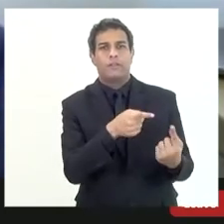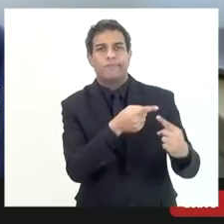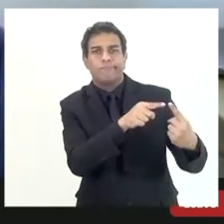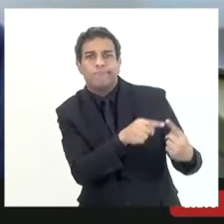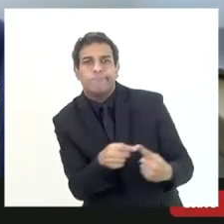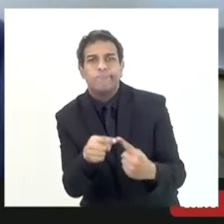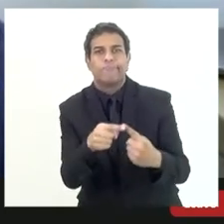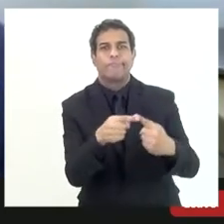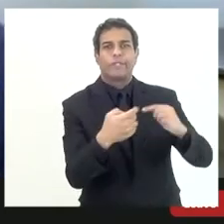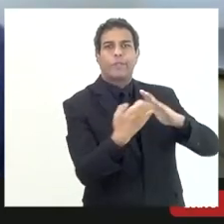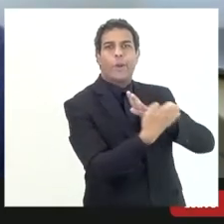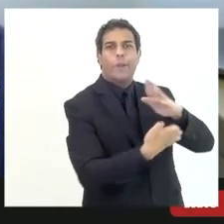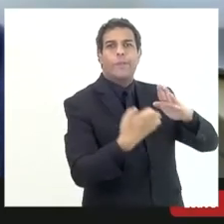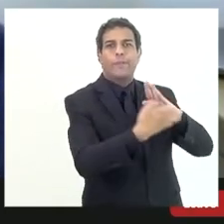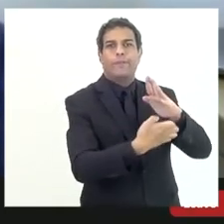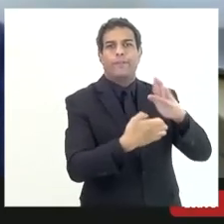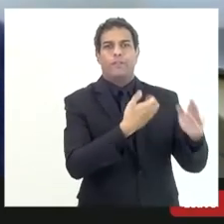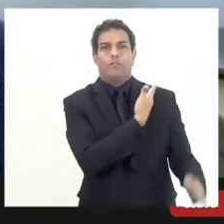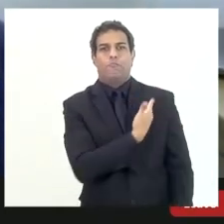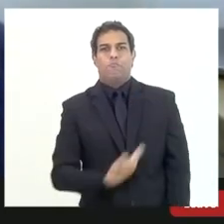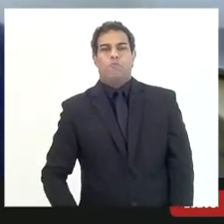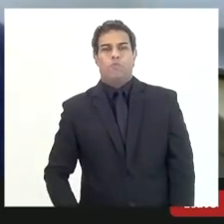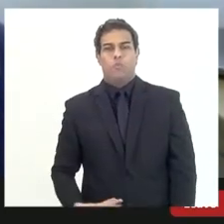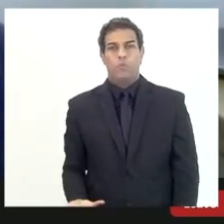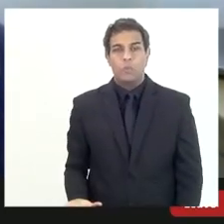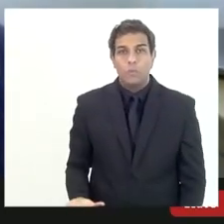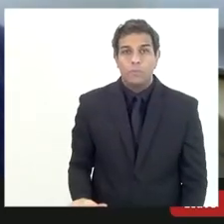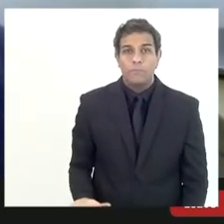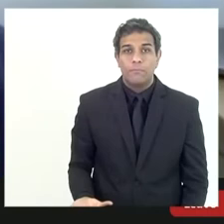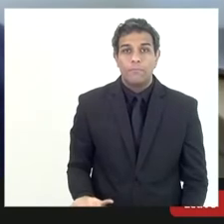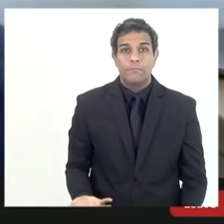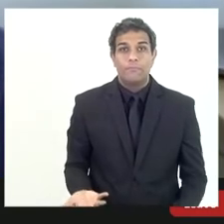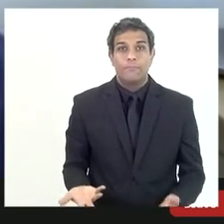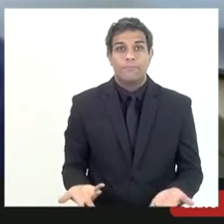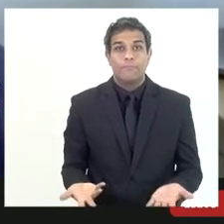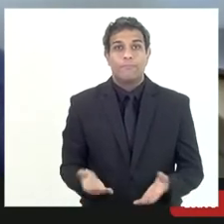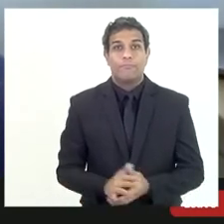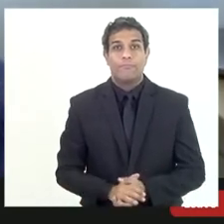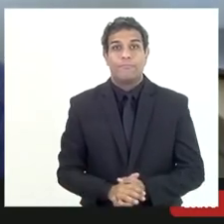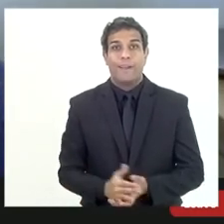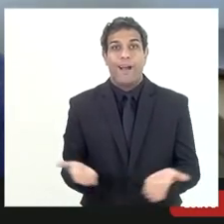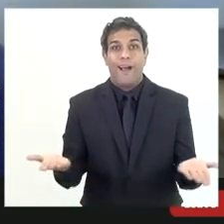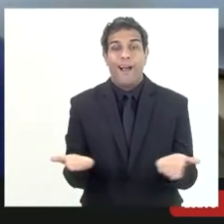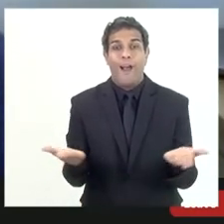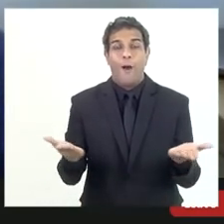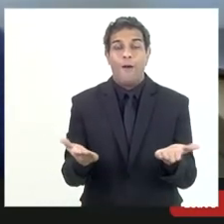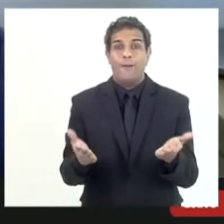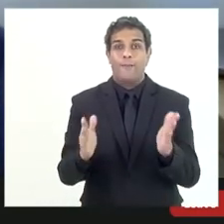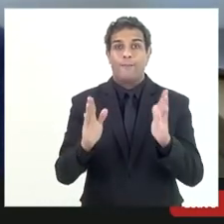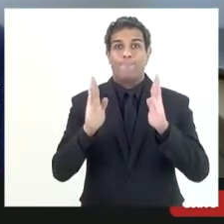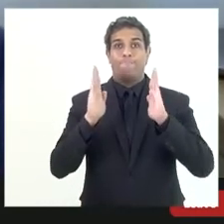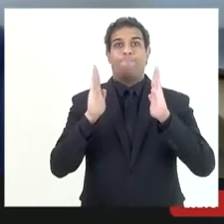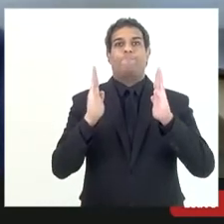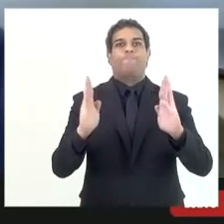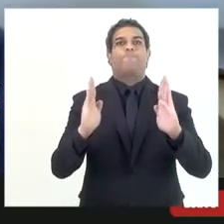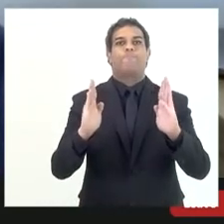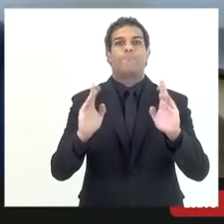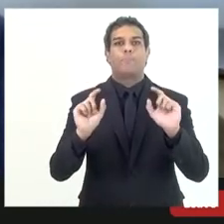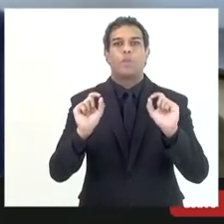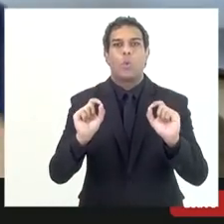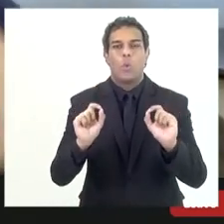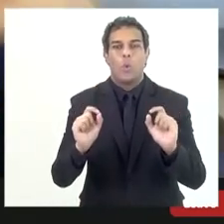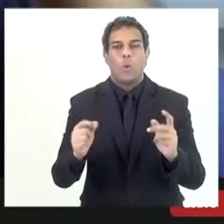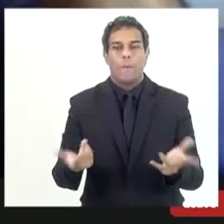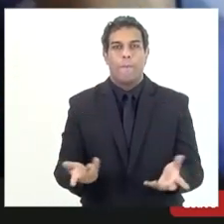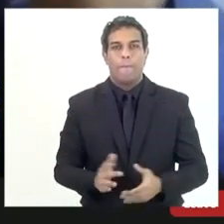e mais ainda nós estamos com refins em vigor um refins em vigor